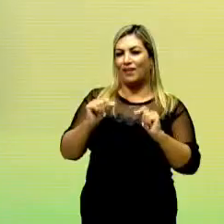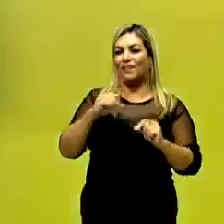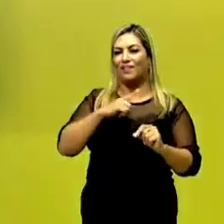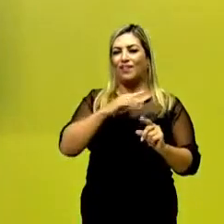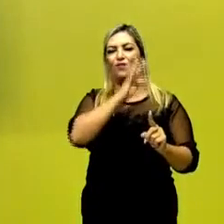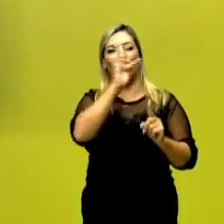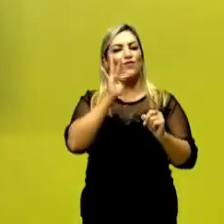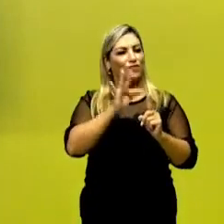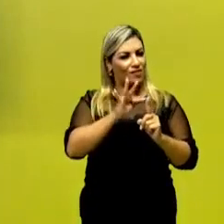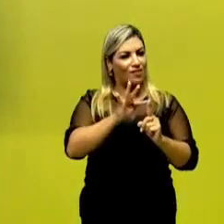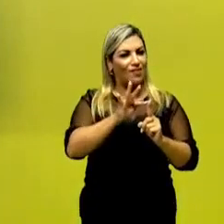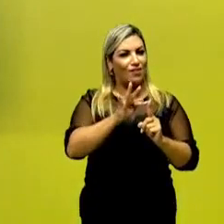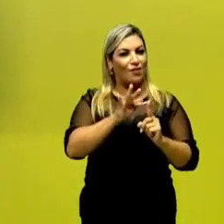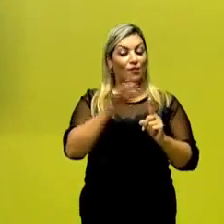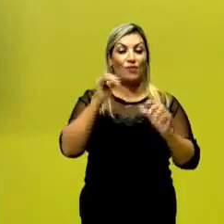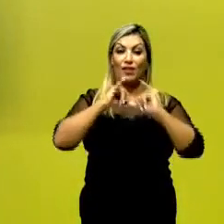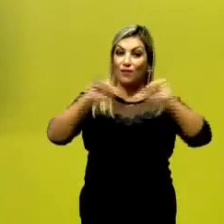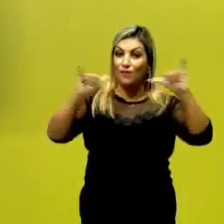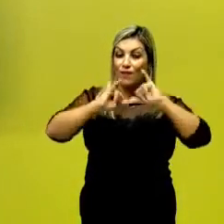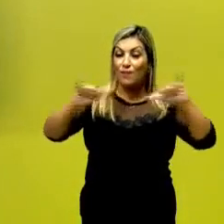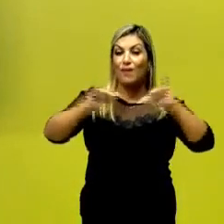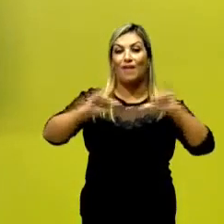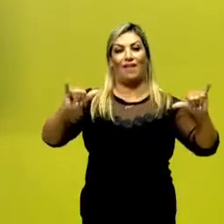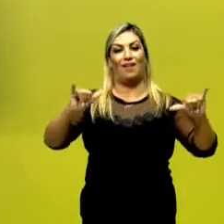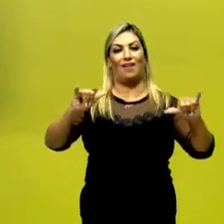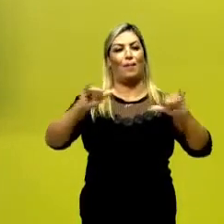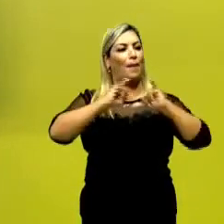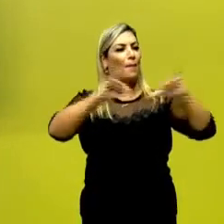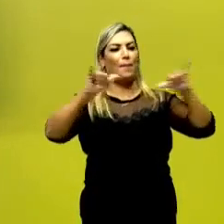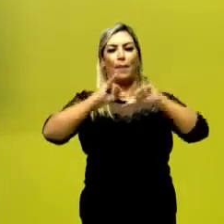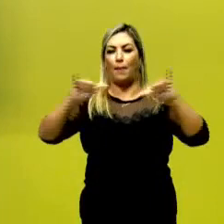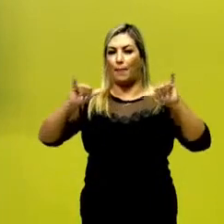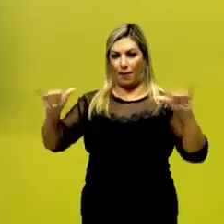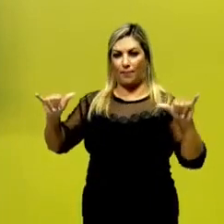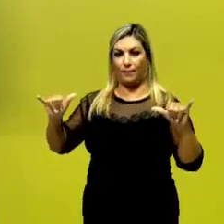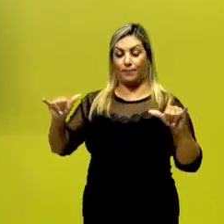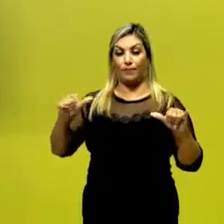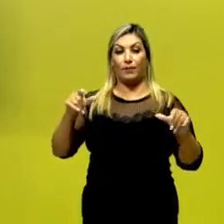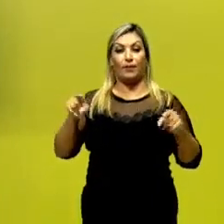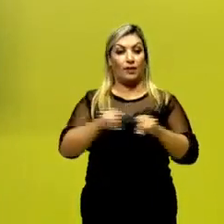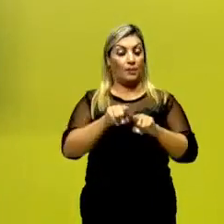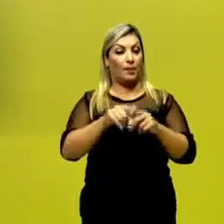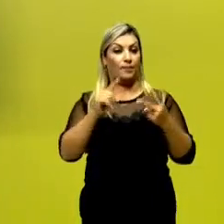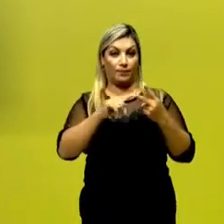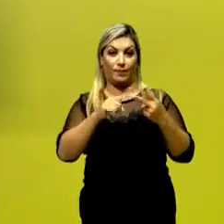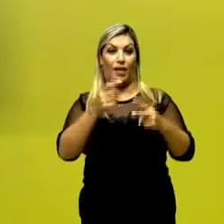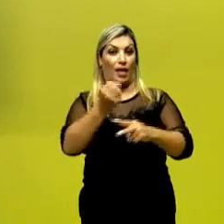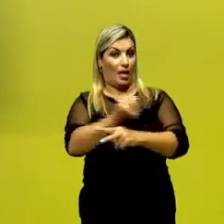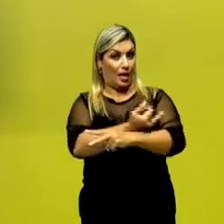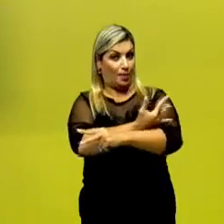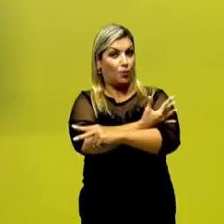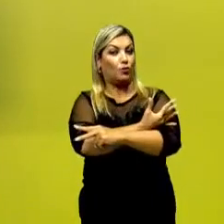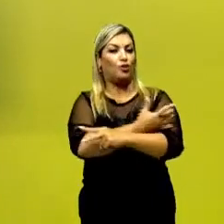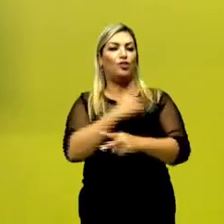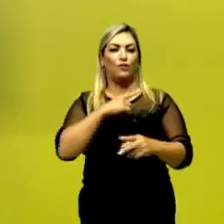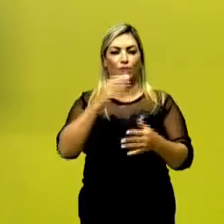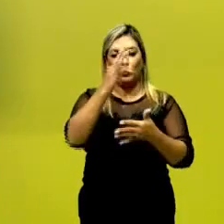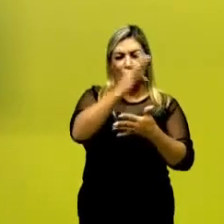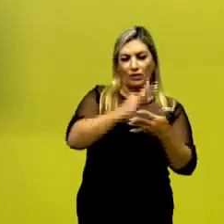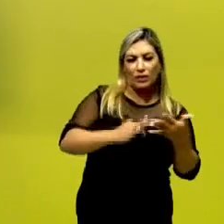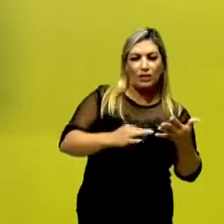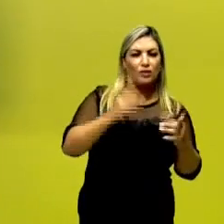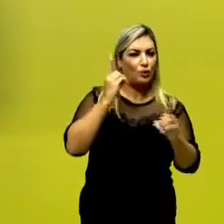que tem a função de informar. Quando nós falamos da função emotiva, nós vamos encontrar isso muito nos